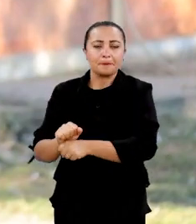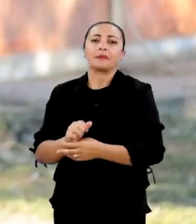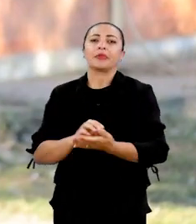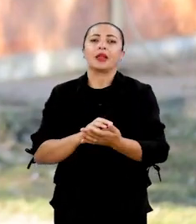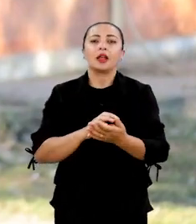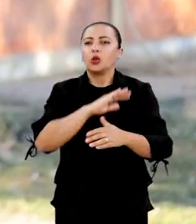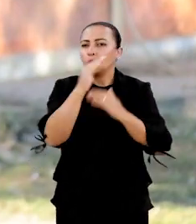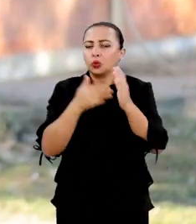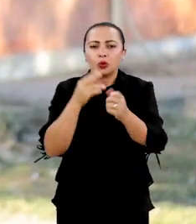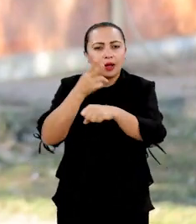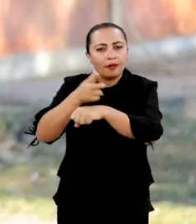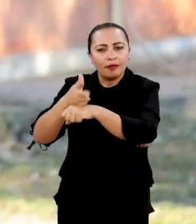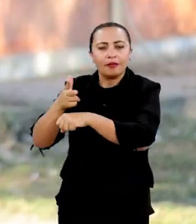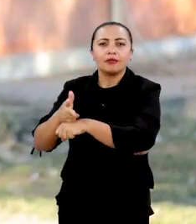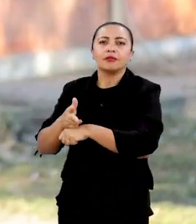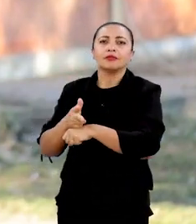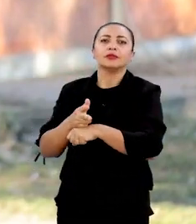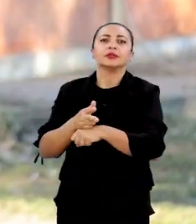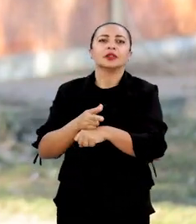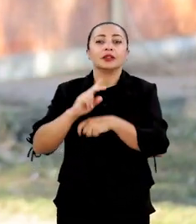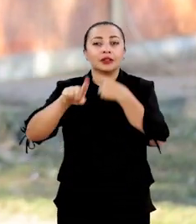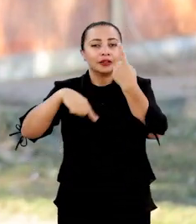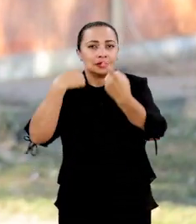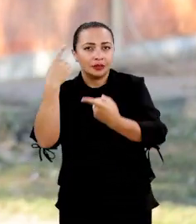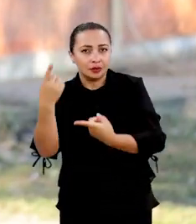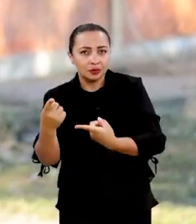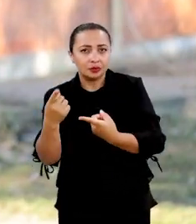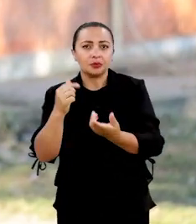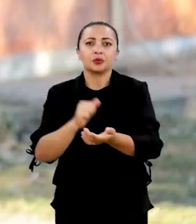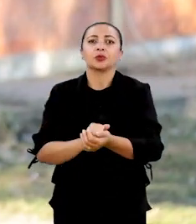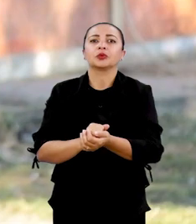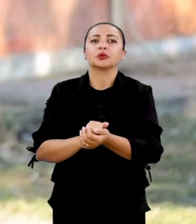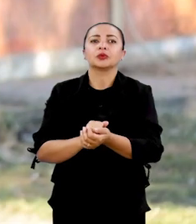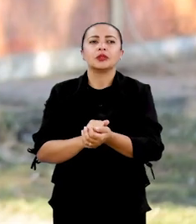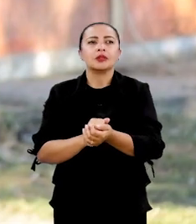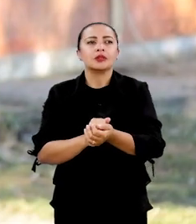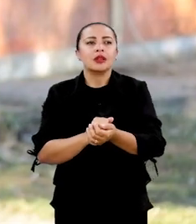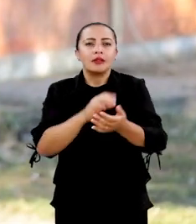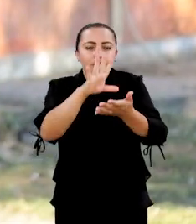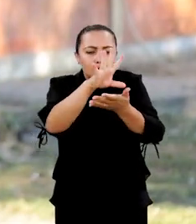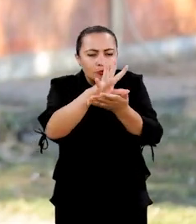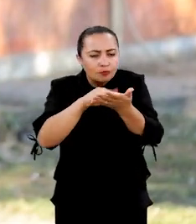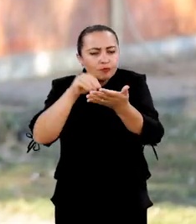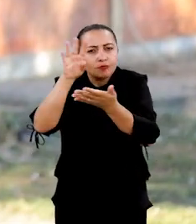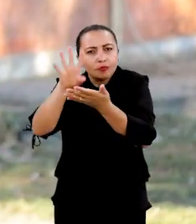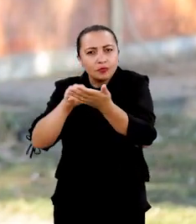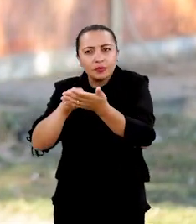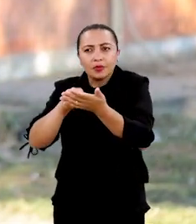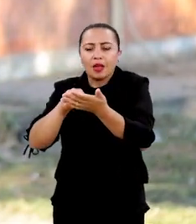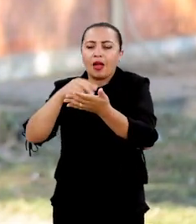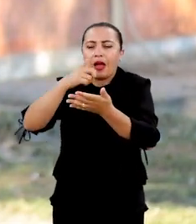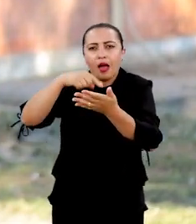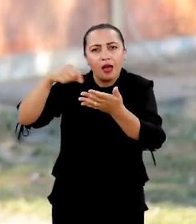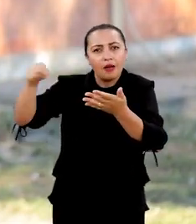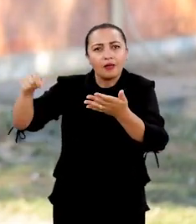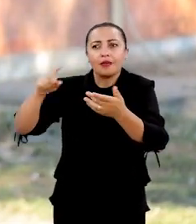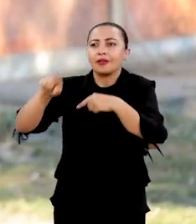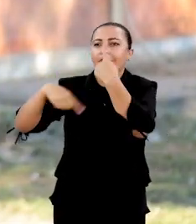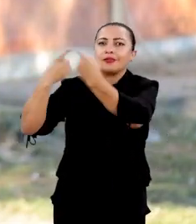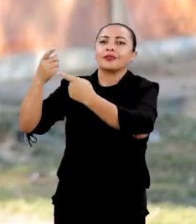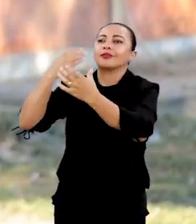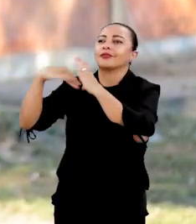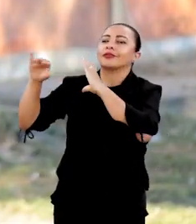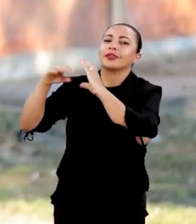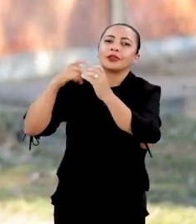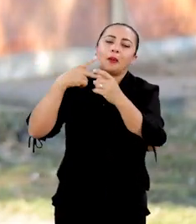interferências são gravadas e, posteriormente, processadas e enviadas